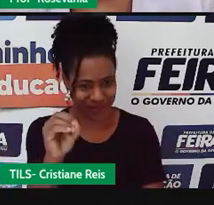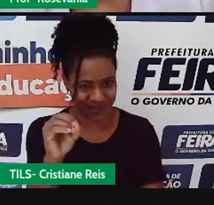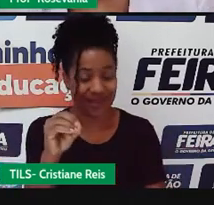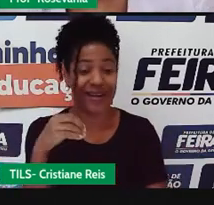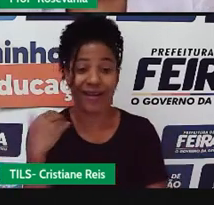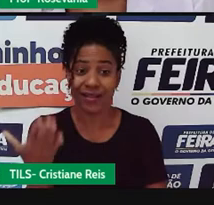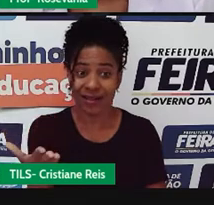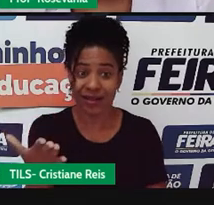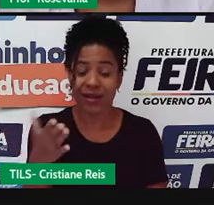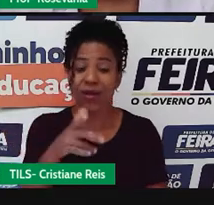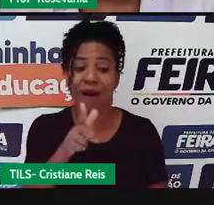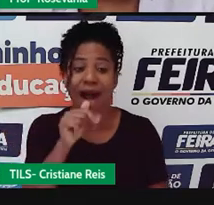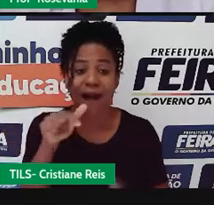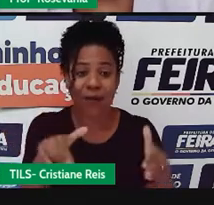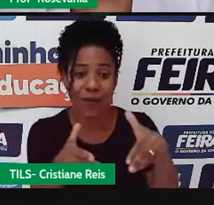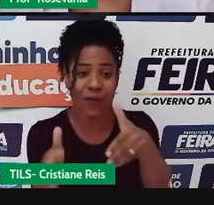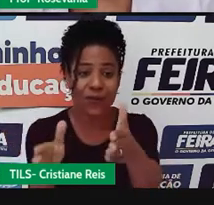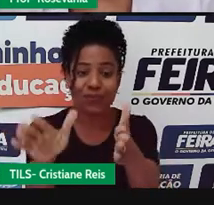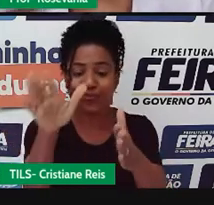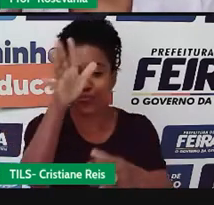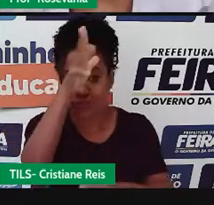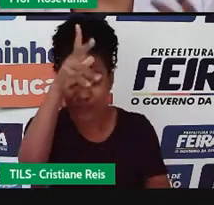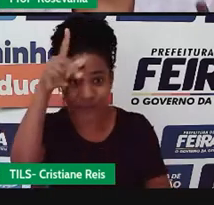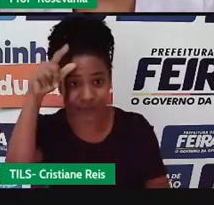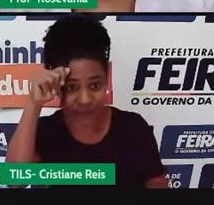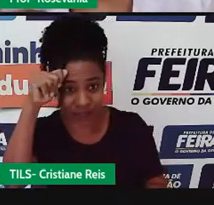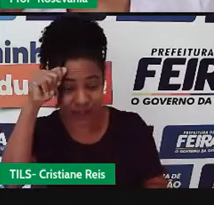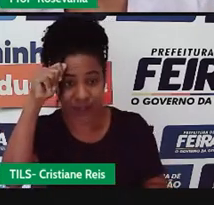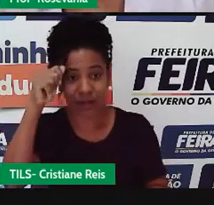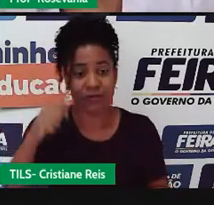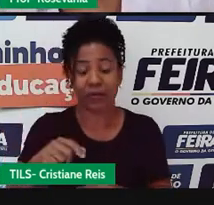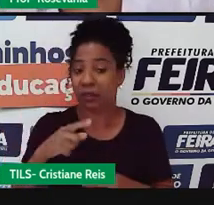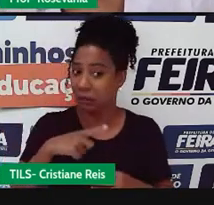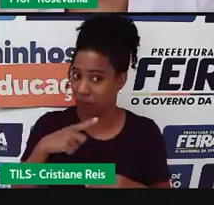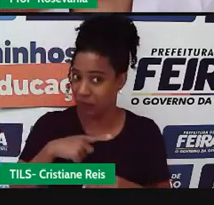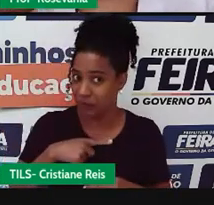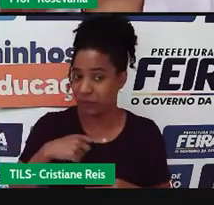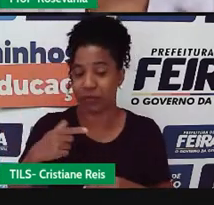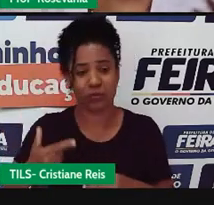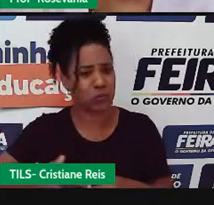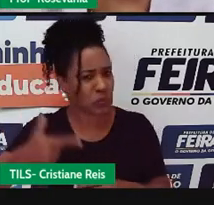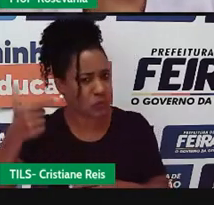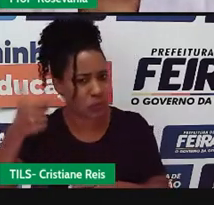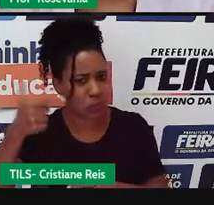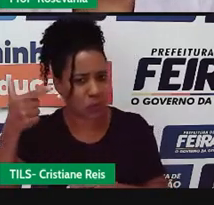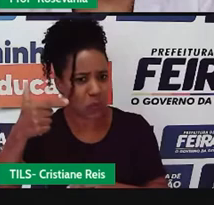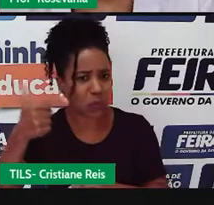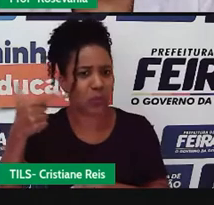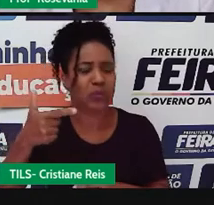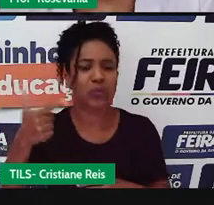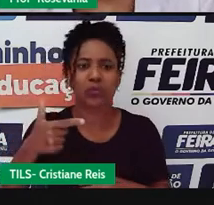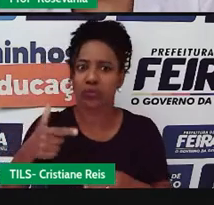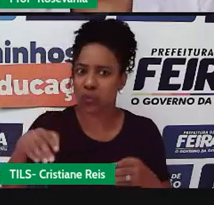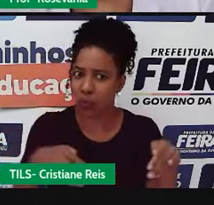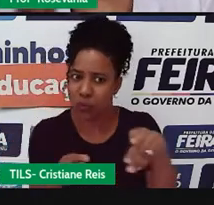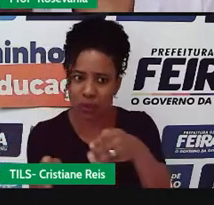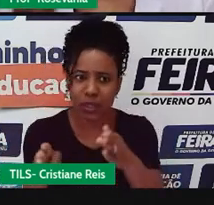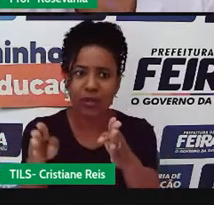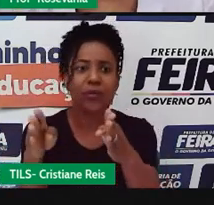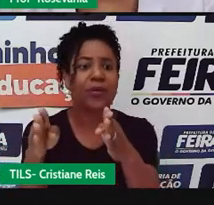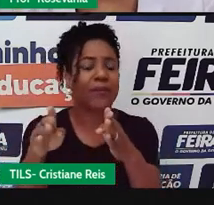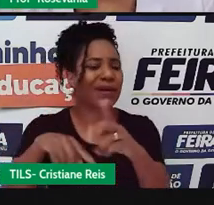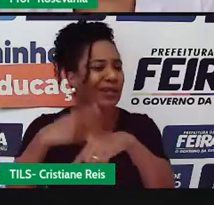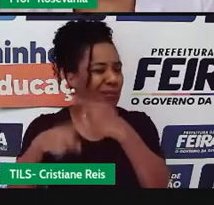considerado como o segundo maior rio do rio. Mas aí, depois, né, com a advertência da tecnologia, com o estudo através das imagens de satélites,